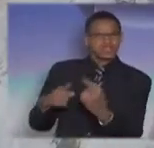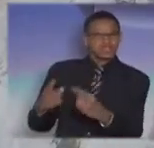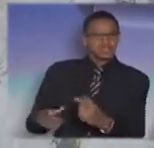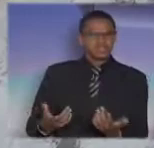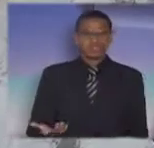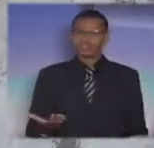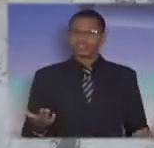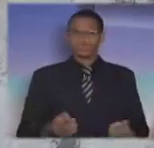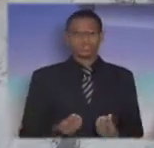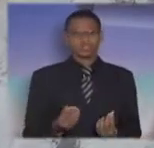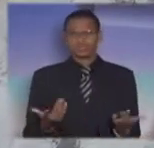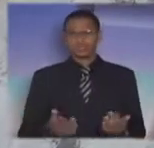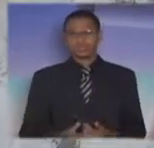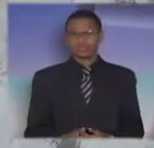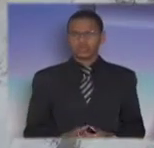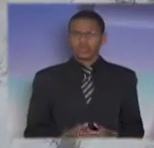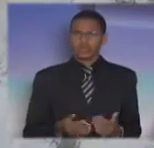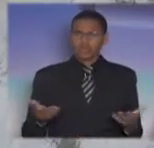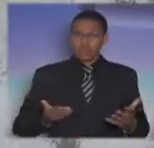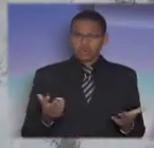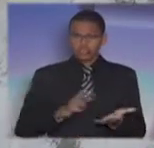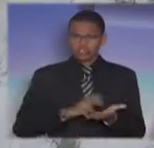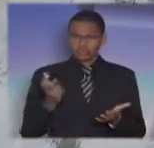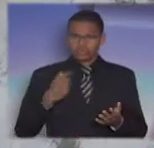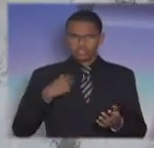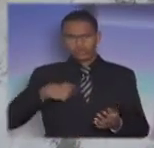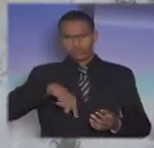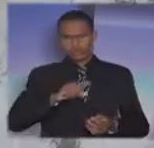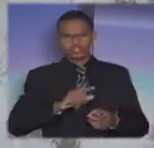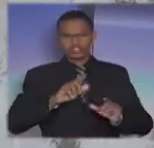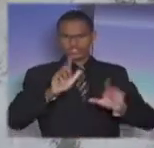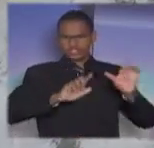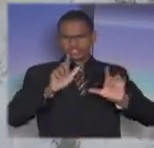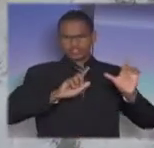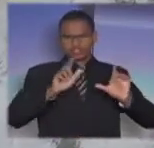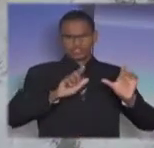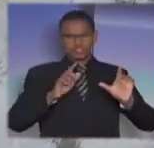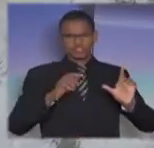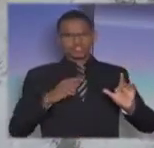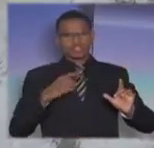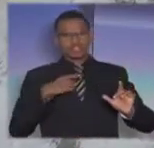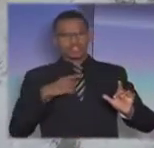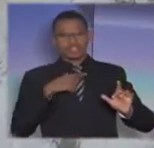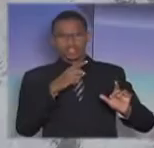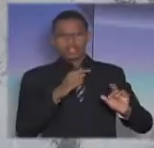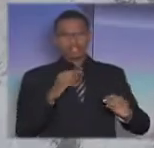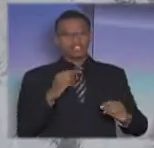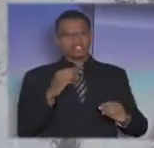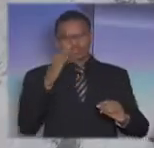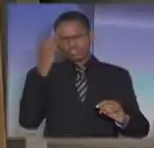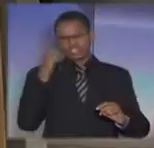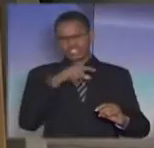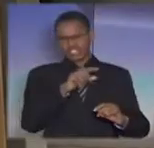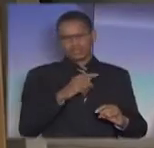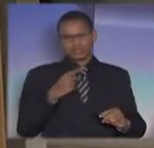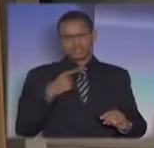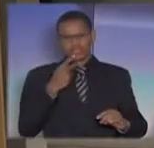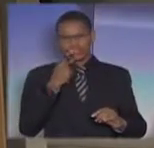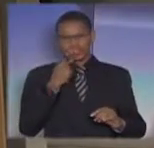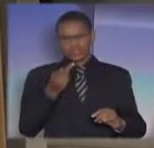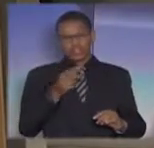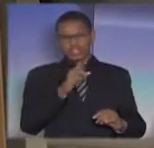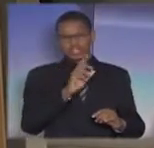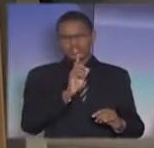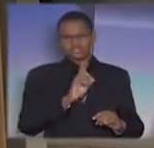assunto que eu queria, vai acabar meu tempo. Hoje pela manhã, eu assisti um programa de televisão numa famigerada rede aí, que todo mundo conhece, que eu não vou falar o nome do inimigo,